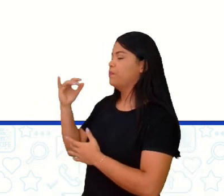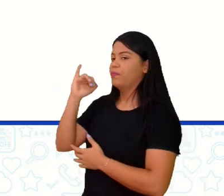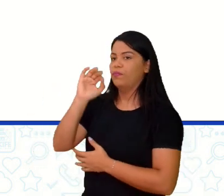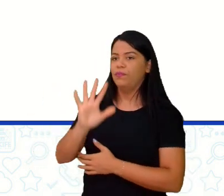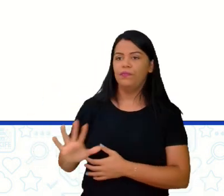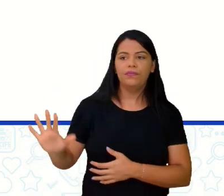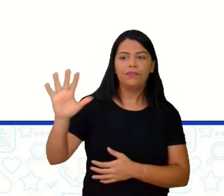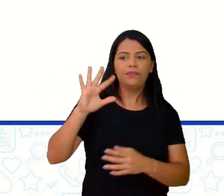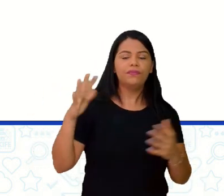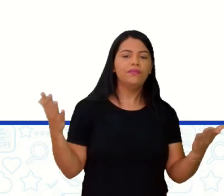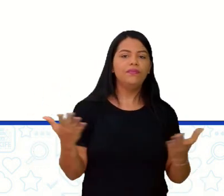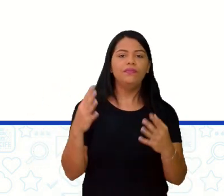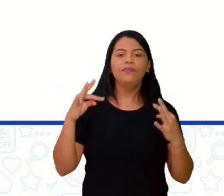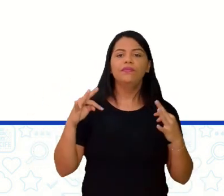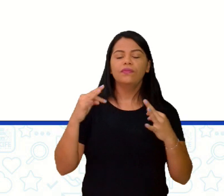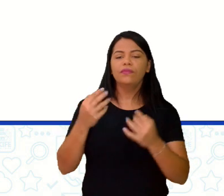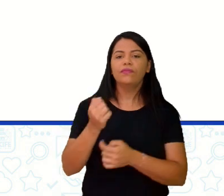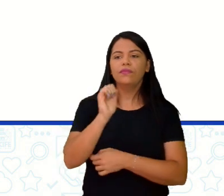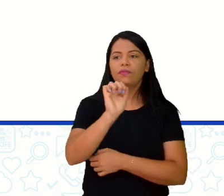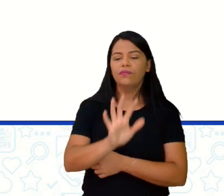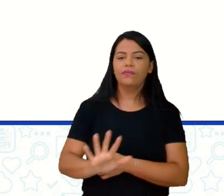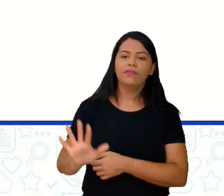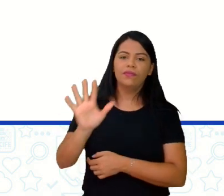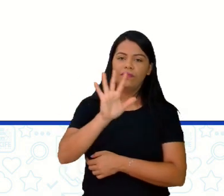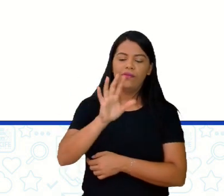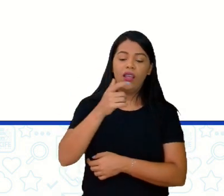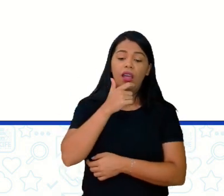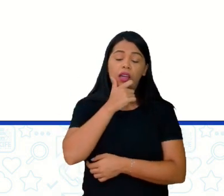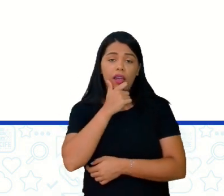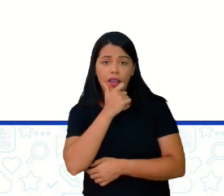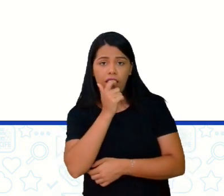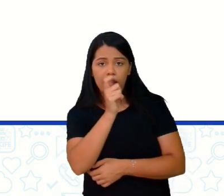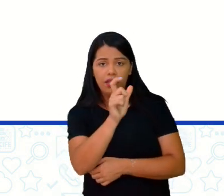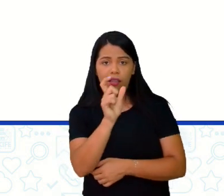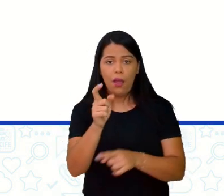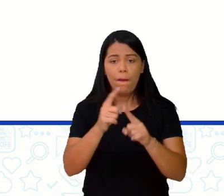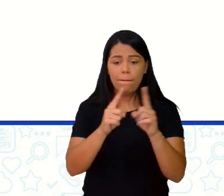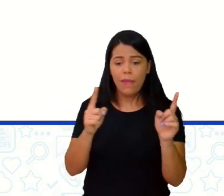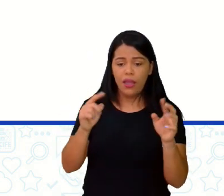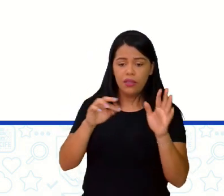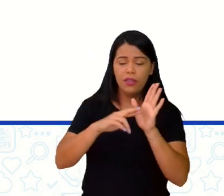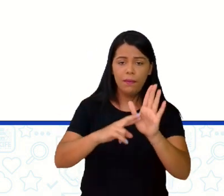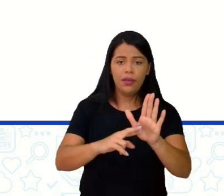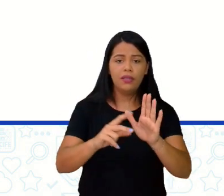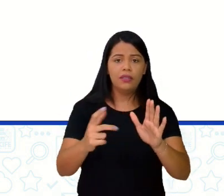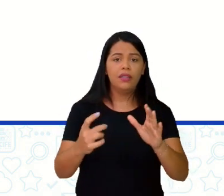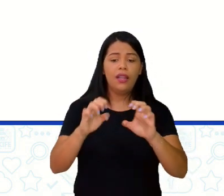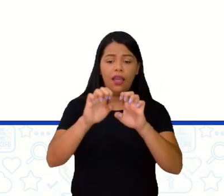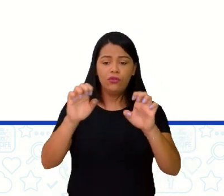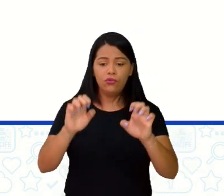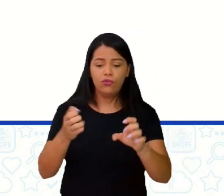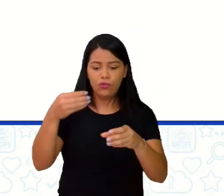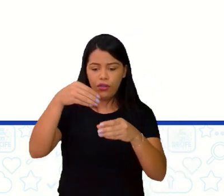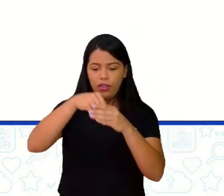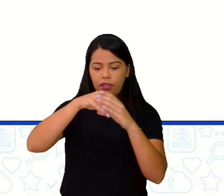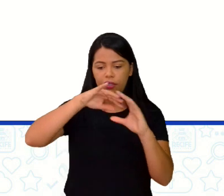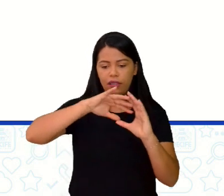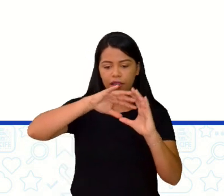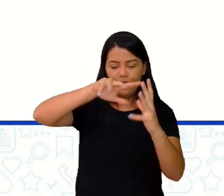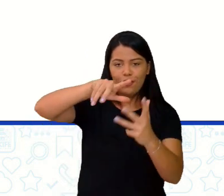escrito em inglês, mas está representando a estrutura interna do